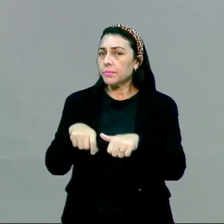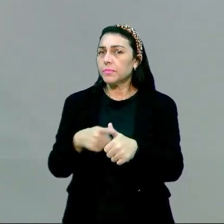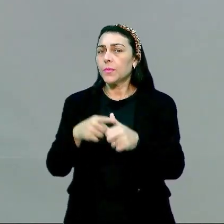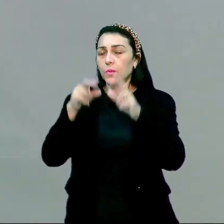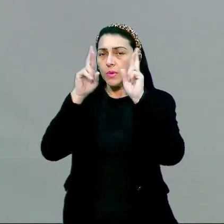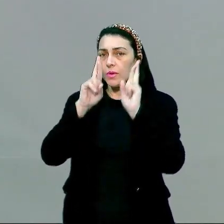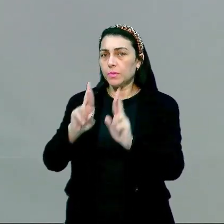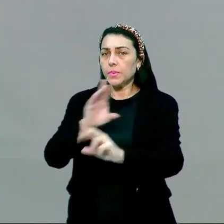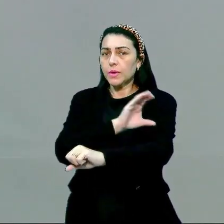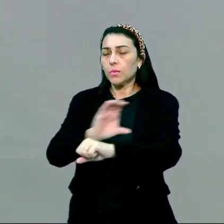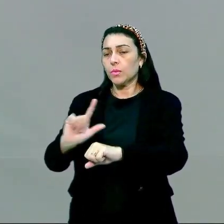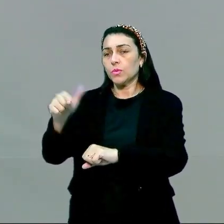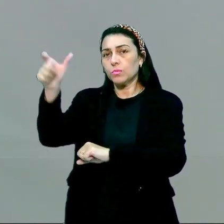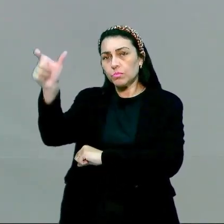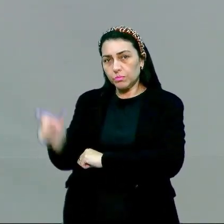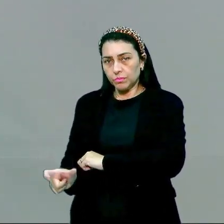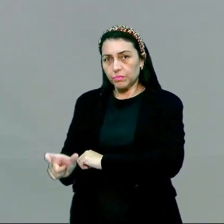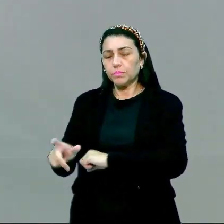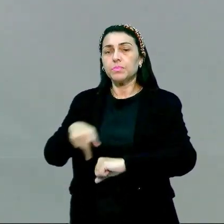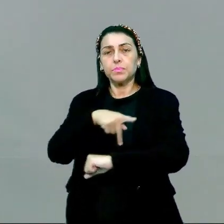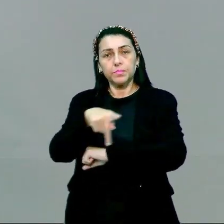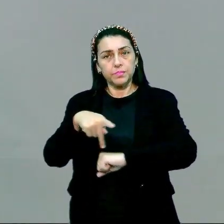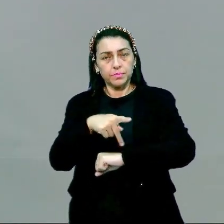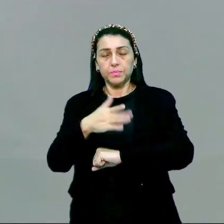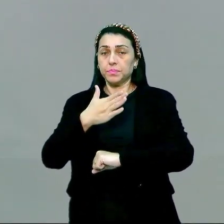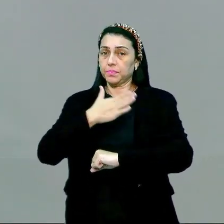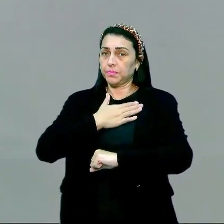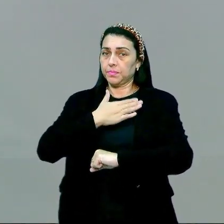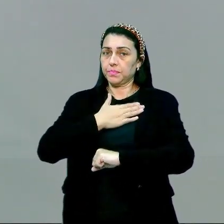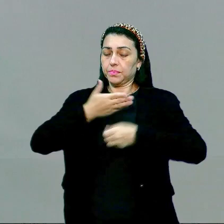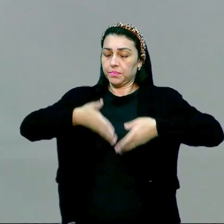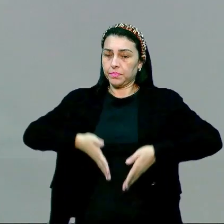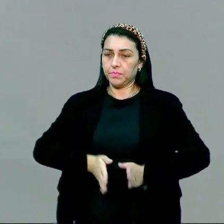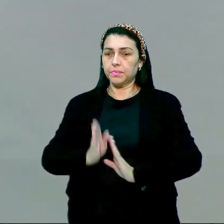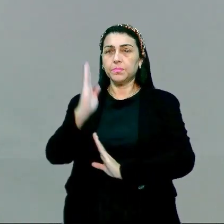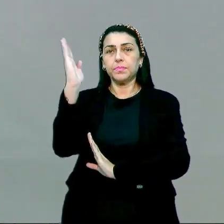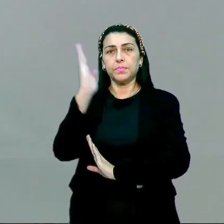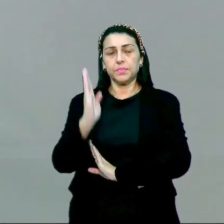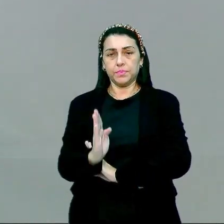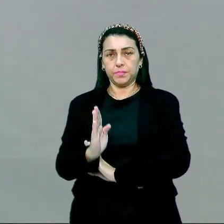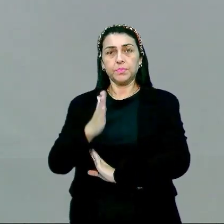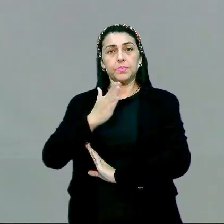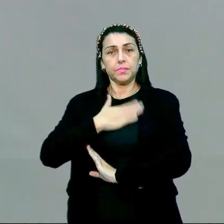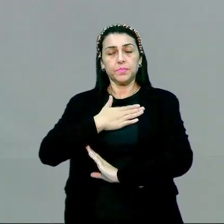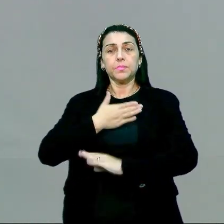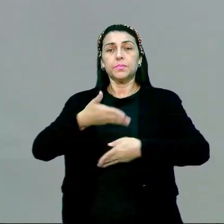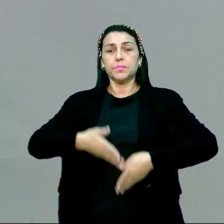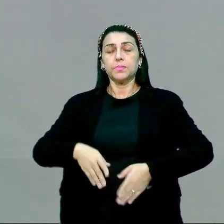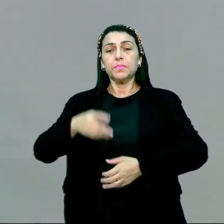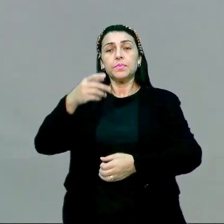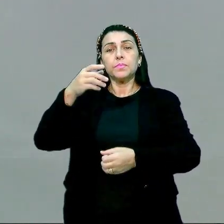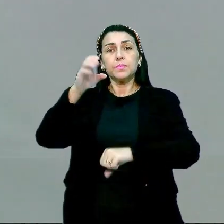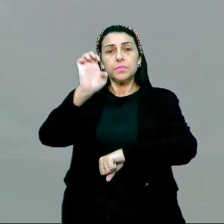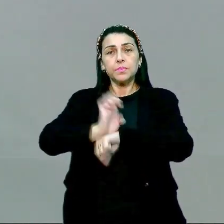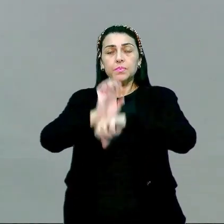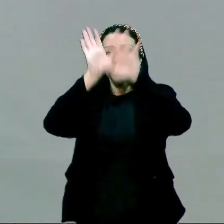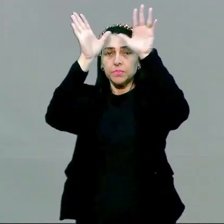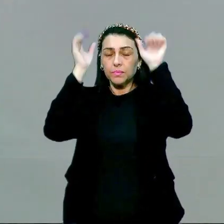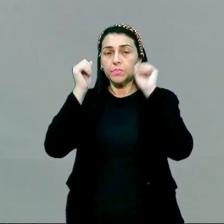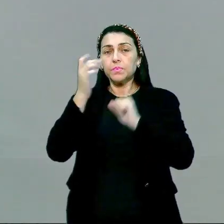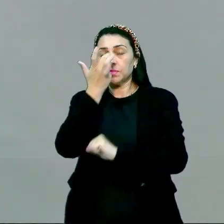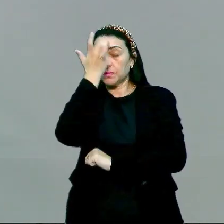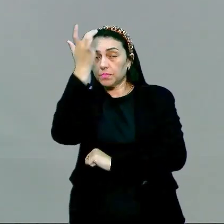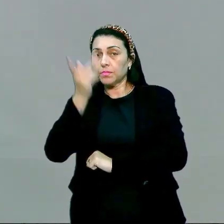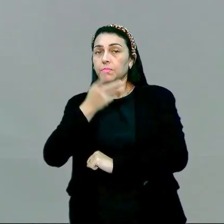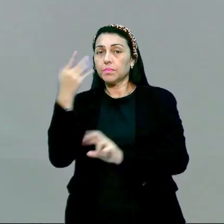O respeito à cultura do outro, né? Pra mim, brasileiro, e pra mim, acriano, é fácil falar de uma representação aqui